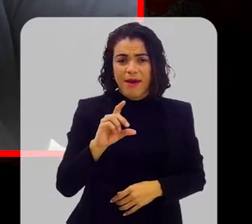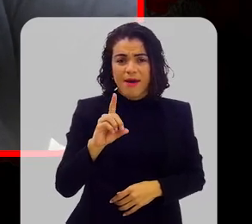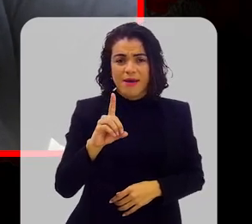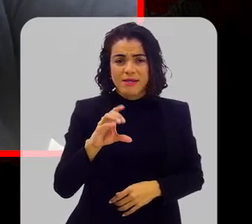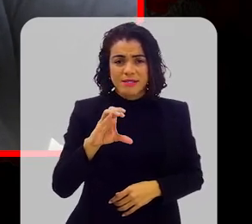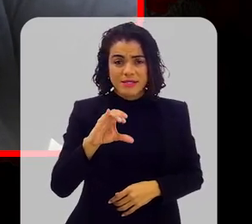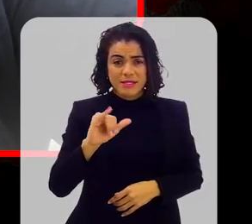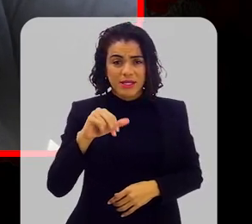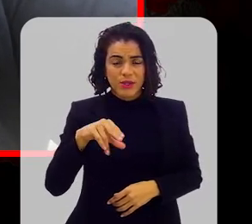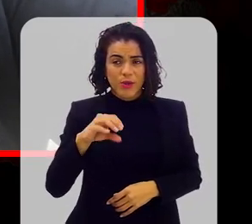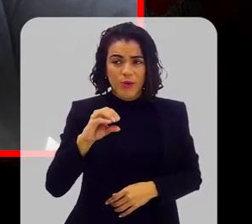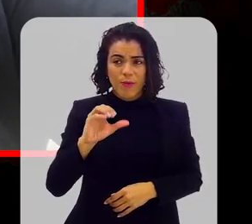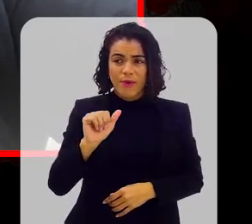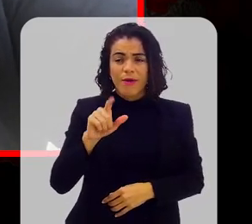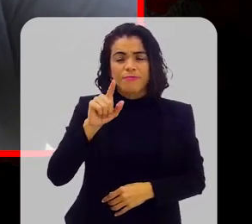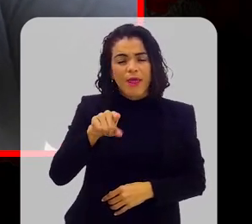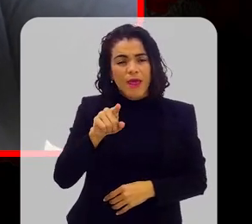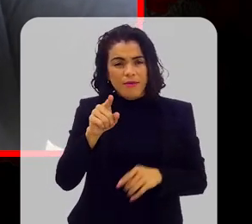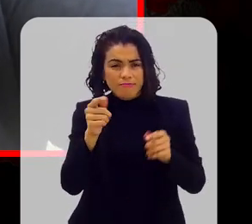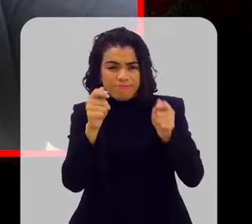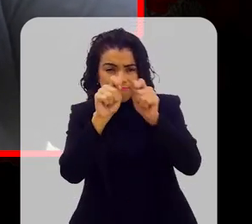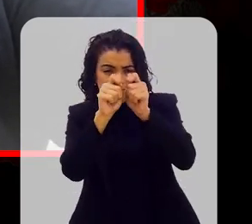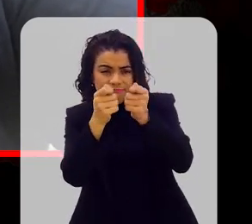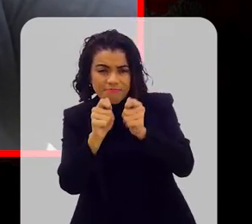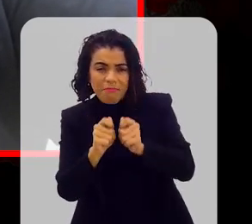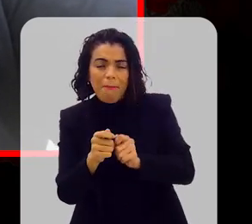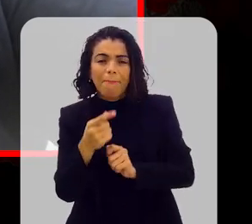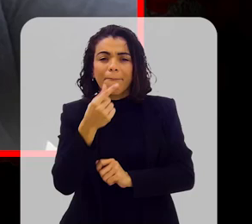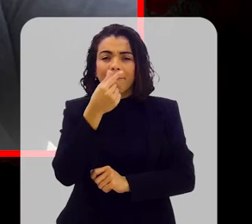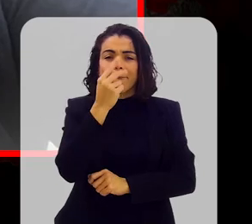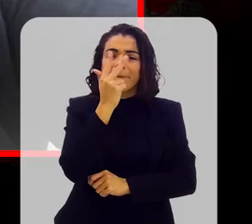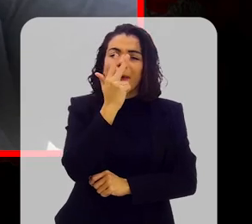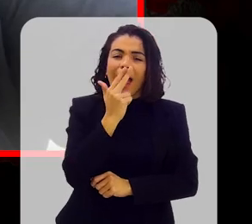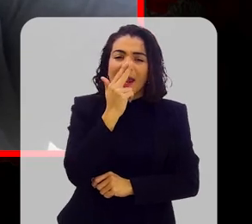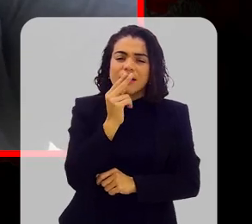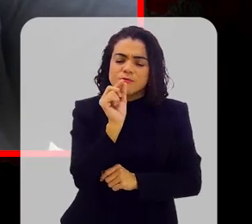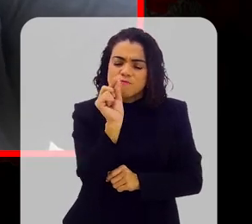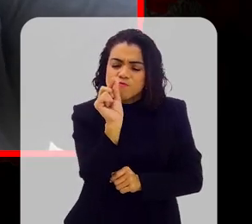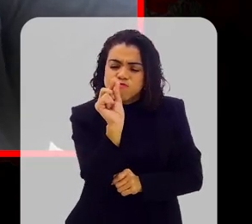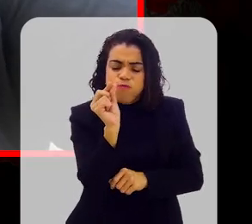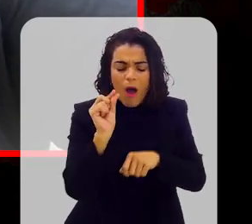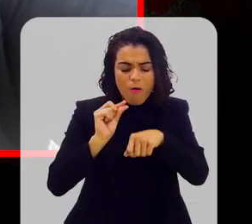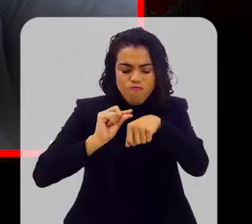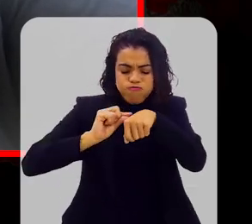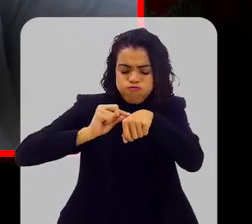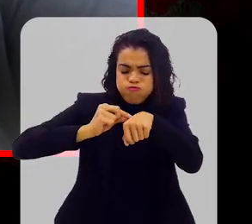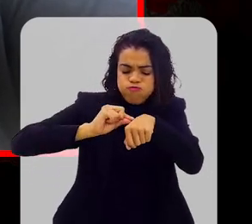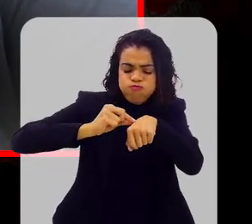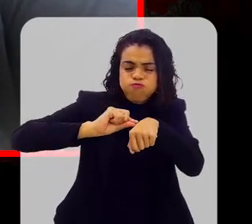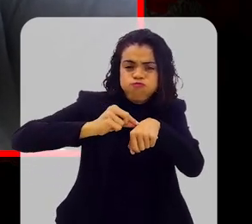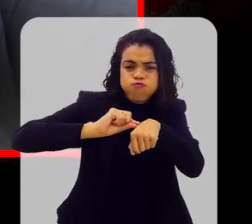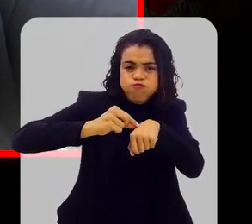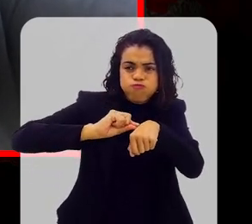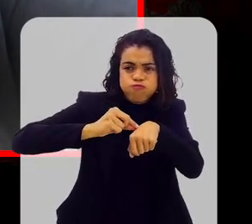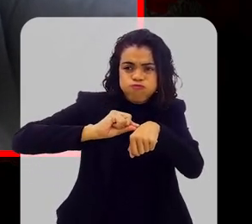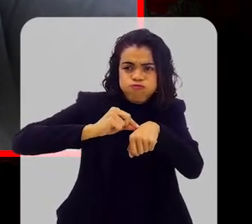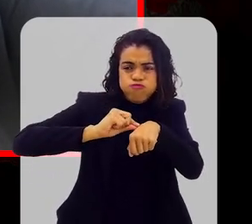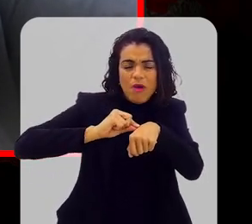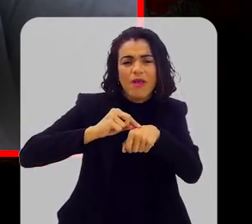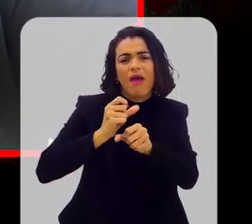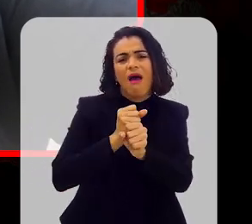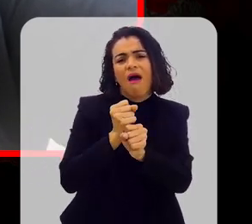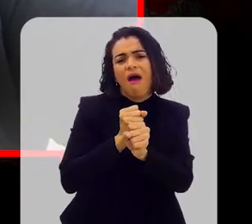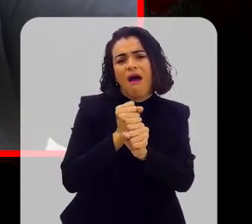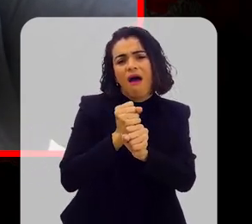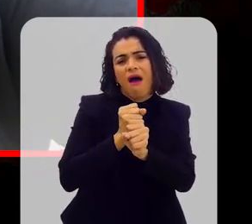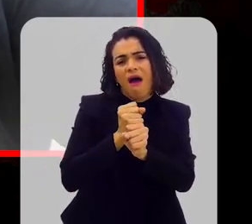pólipos, adenomatórios, são uma estrutura, como se fosse uma verruginha no intestino, eles dão origem em âmbios de